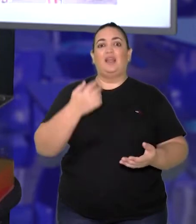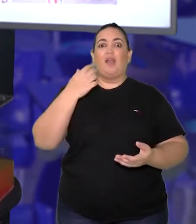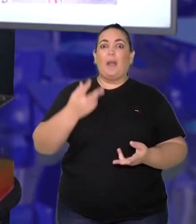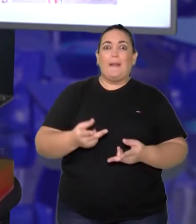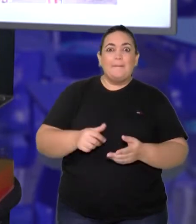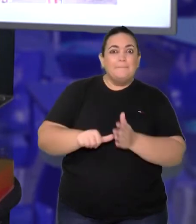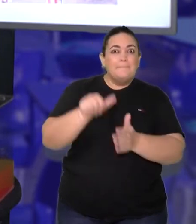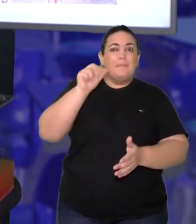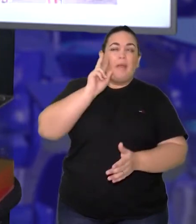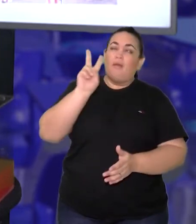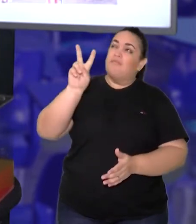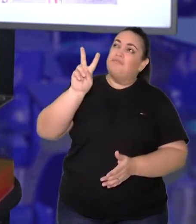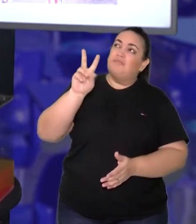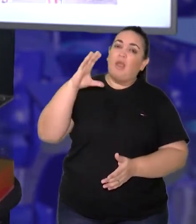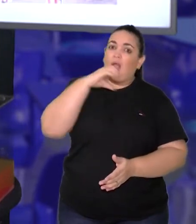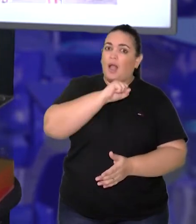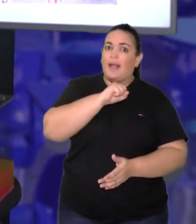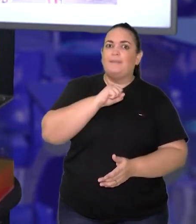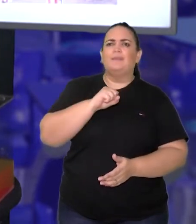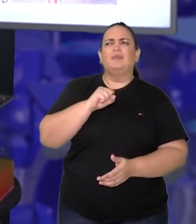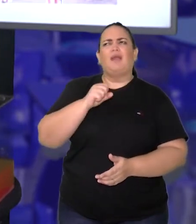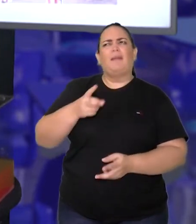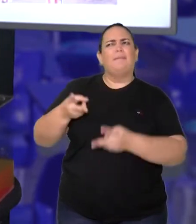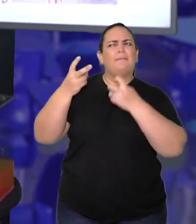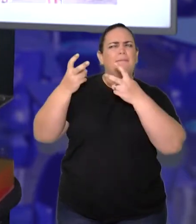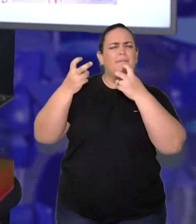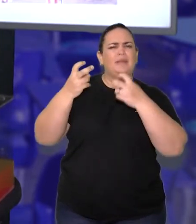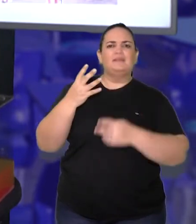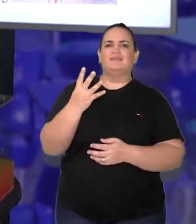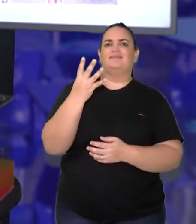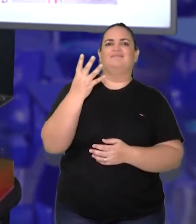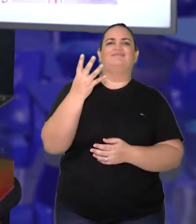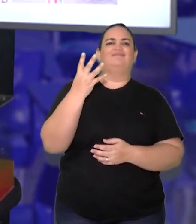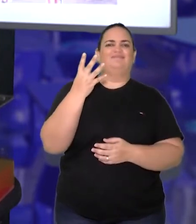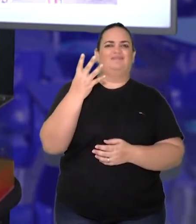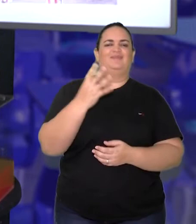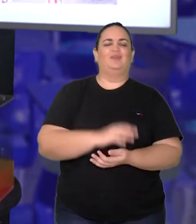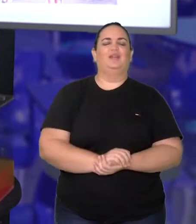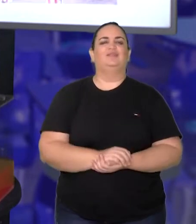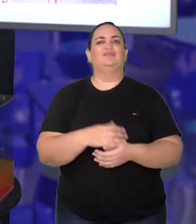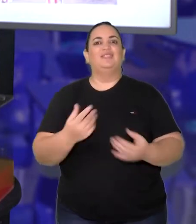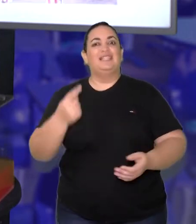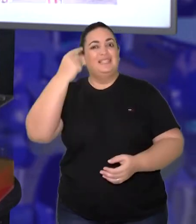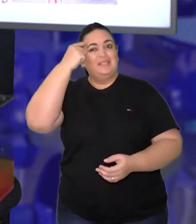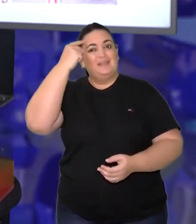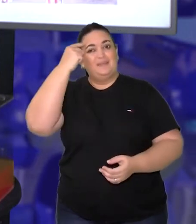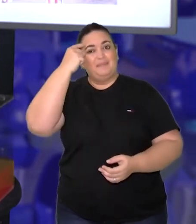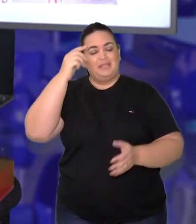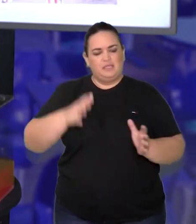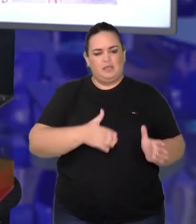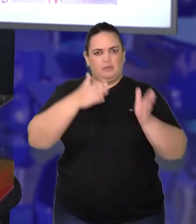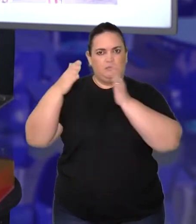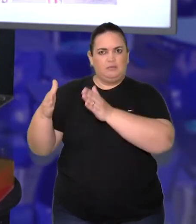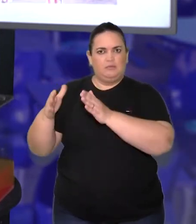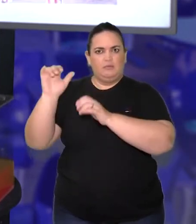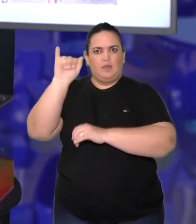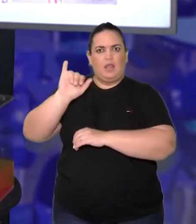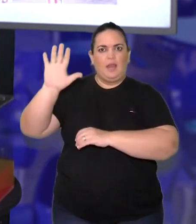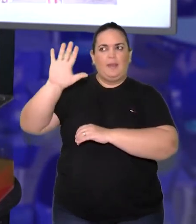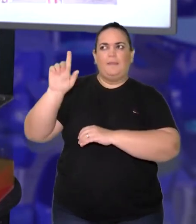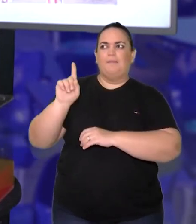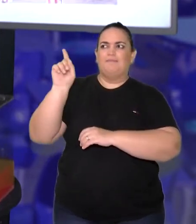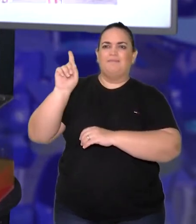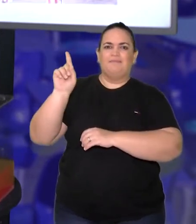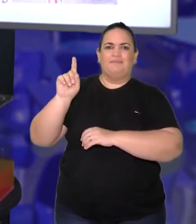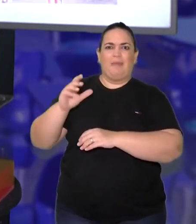existem quatro cubinhos, tá? Utilizando essa ideia, a gente pode também passar para a segunda imagem, que é onde a gente